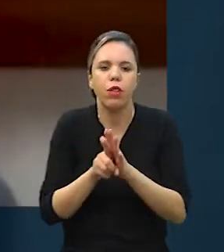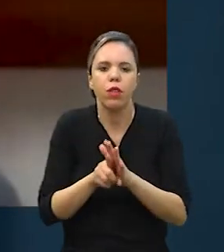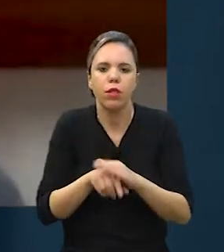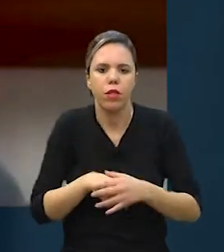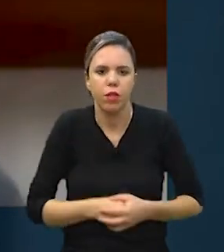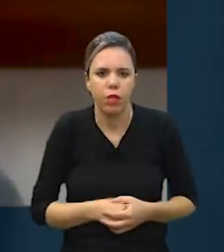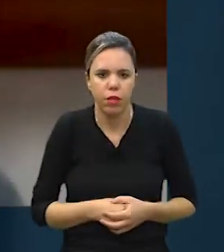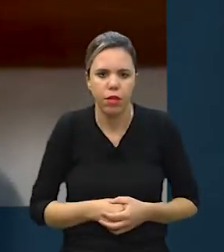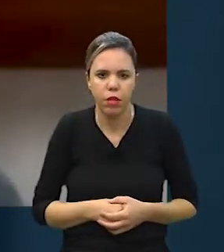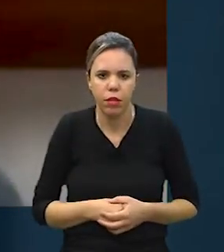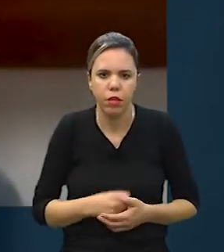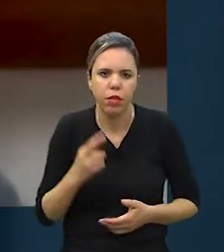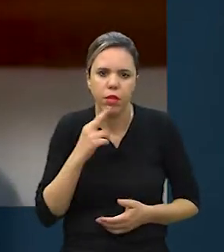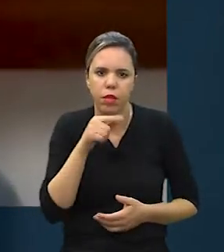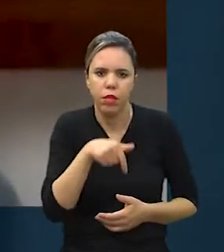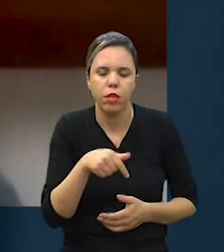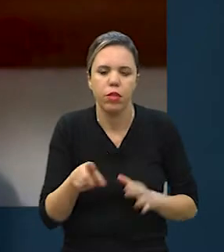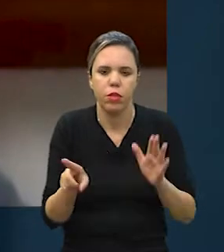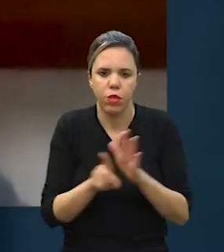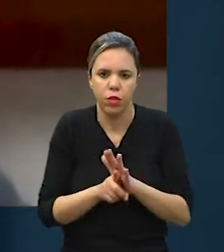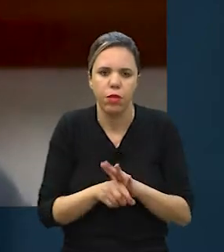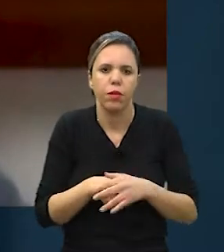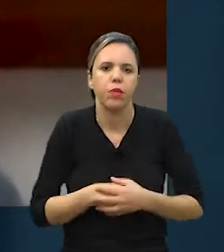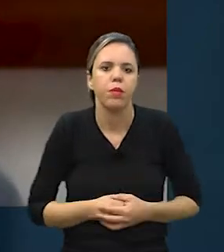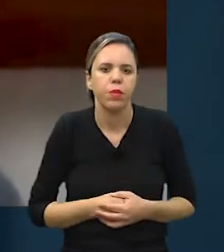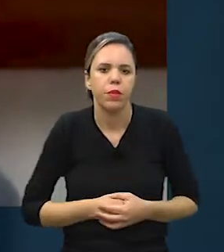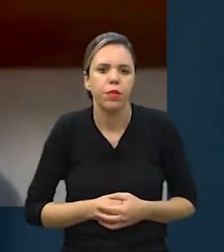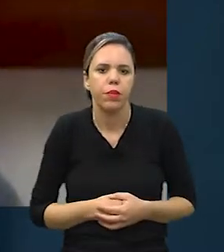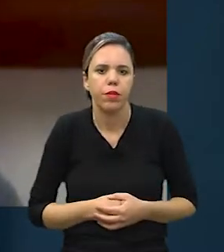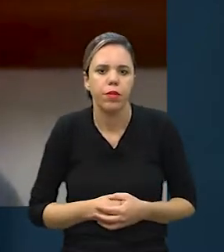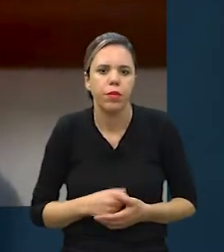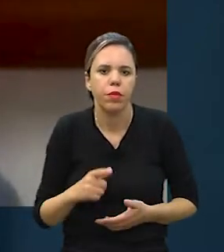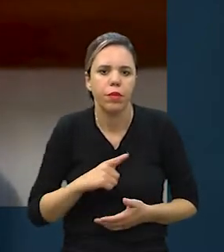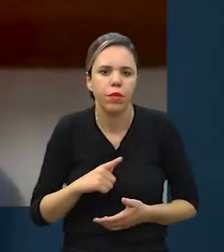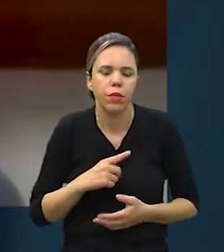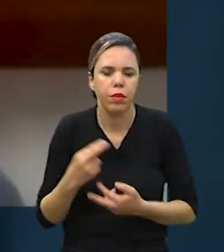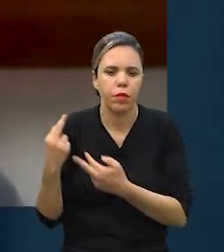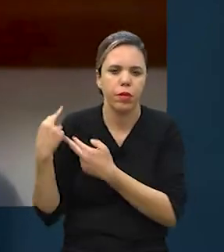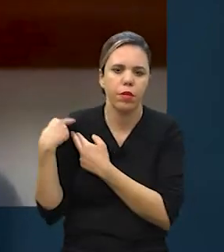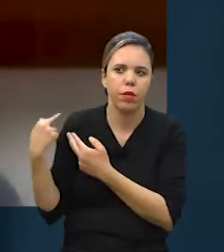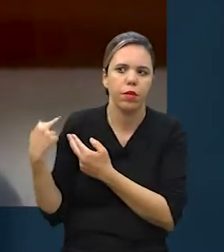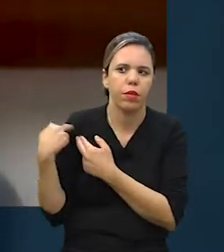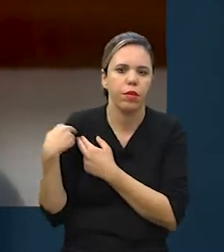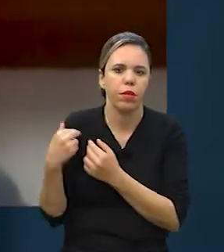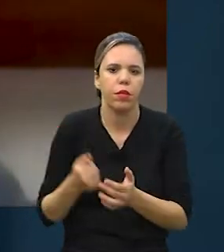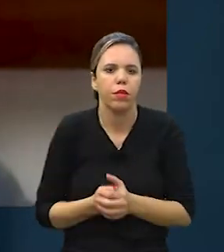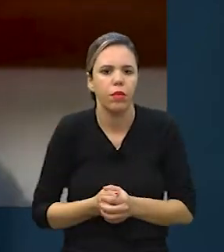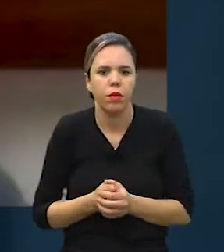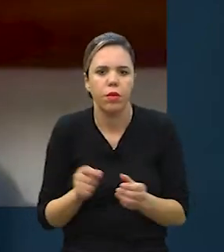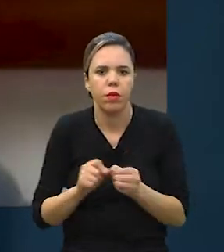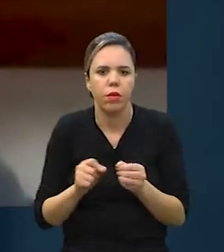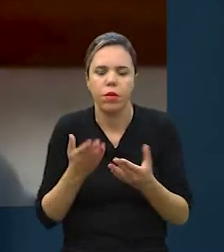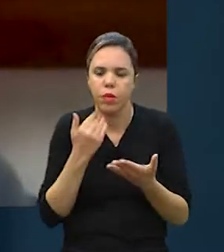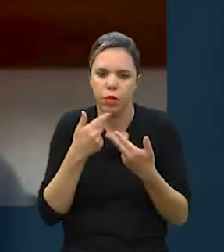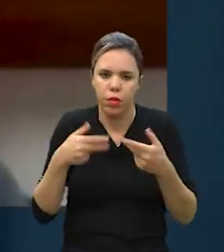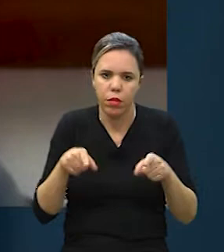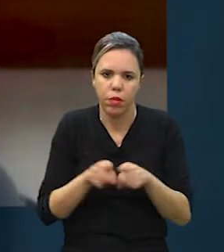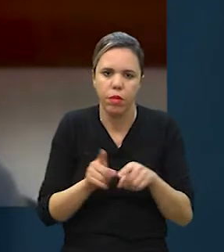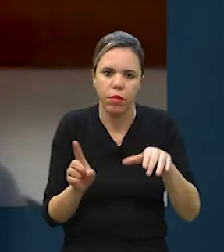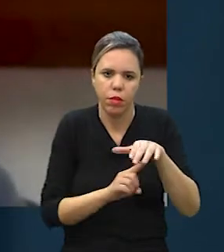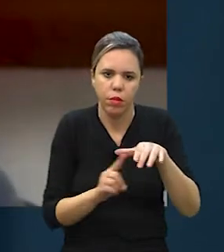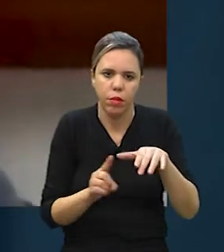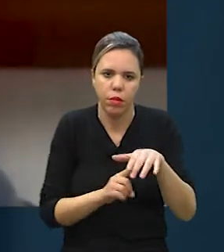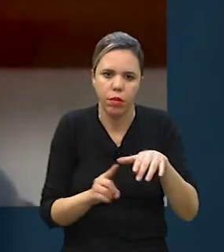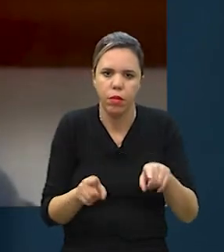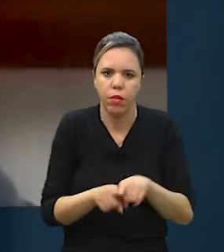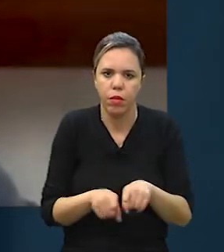restaurante. Esse restaurante, o dono tinha a incumbência de fazer a alimentação dos